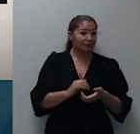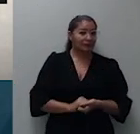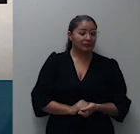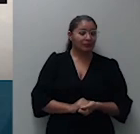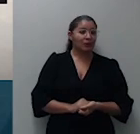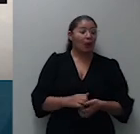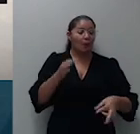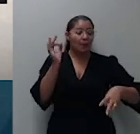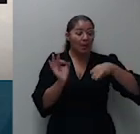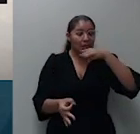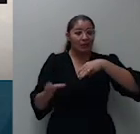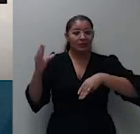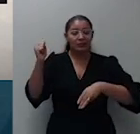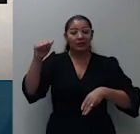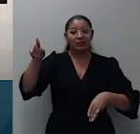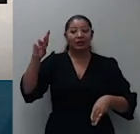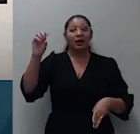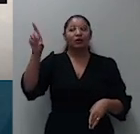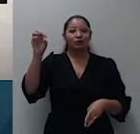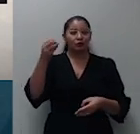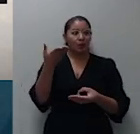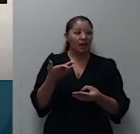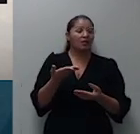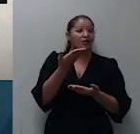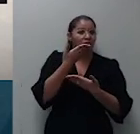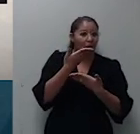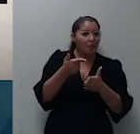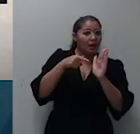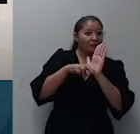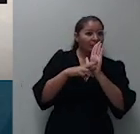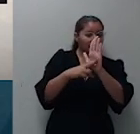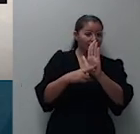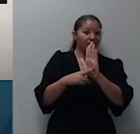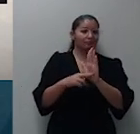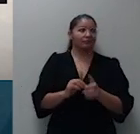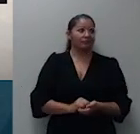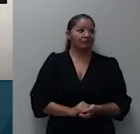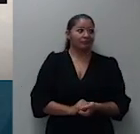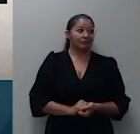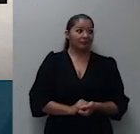exame da petição apresentada pelo